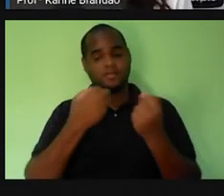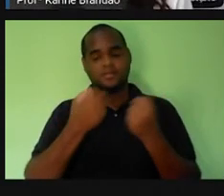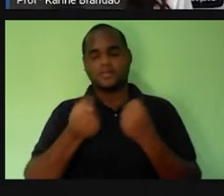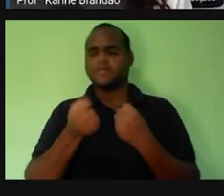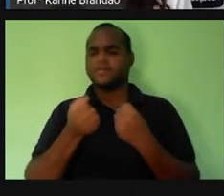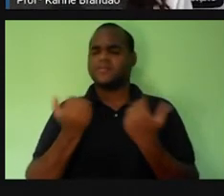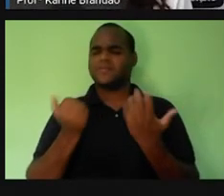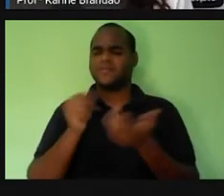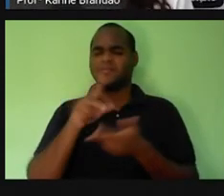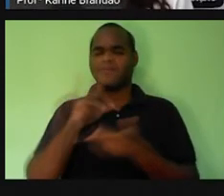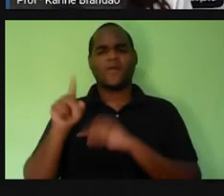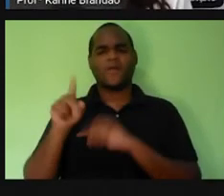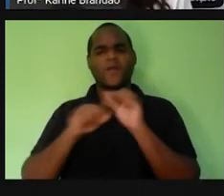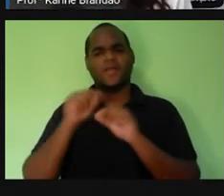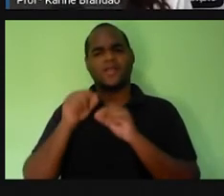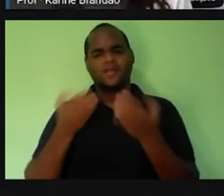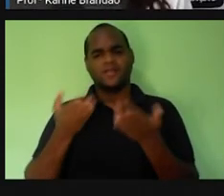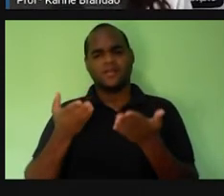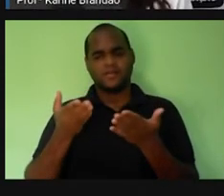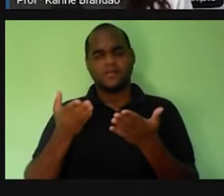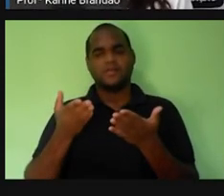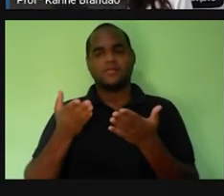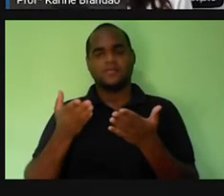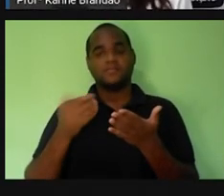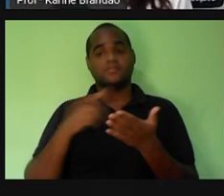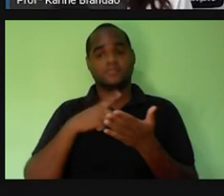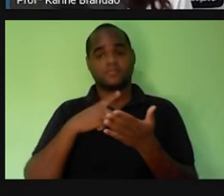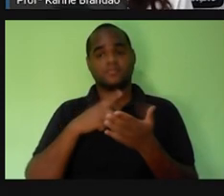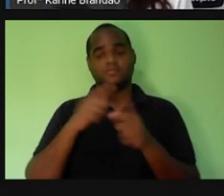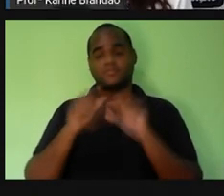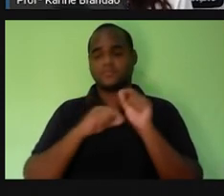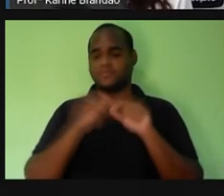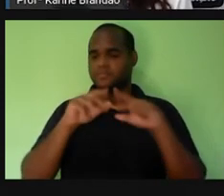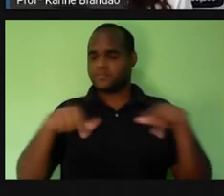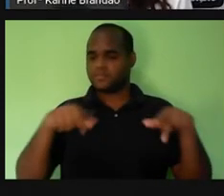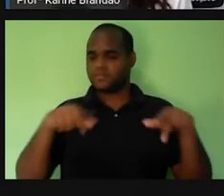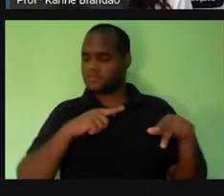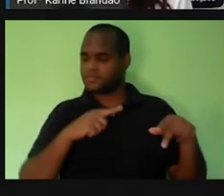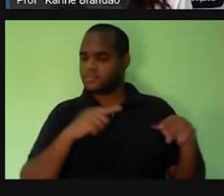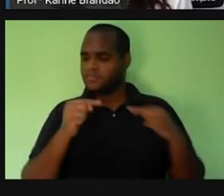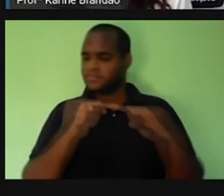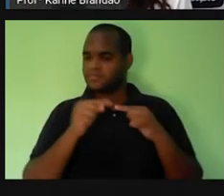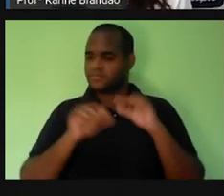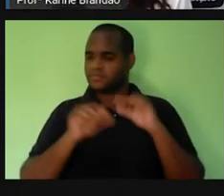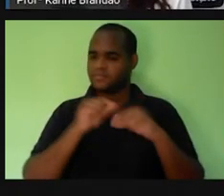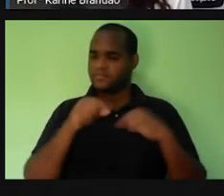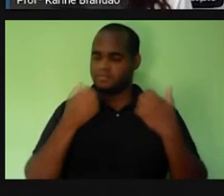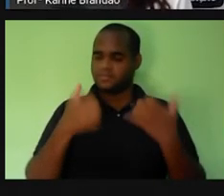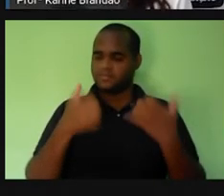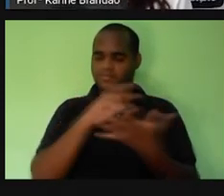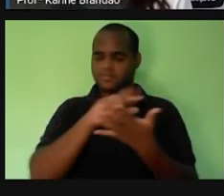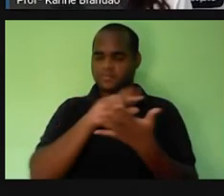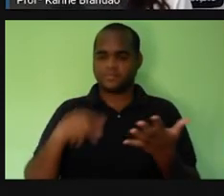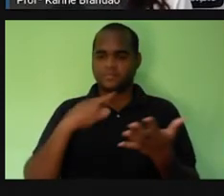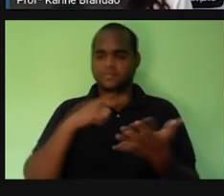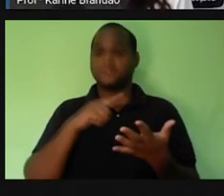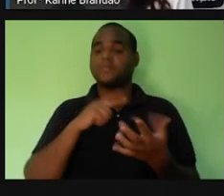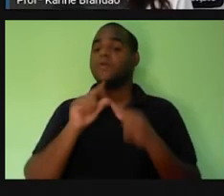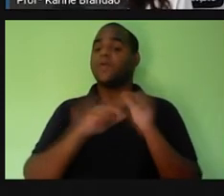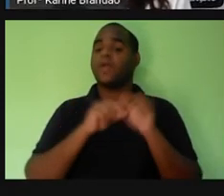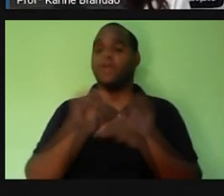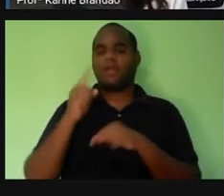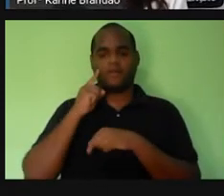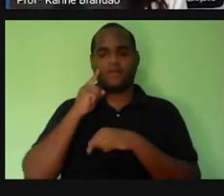Isso aqui é o quê? Aqui são células, né? Os nossos glóbulos vermelhos, né? As nossas hemácias